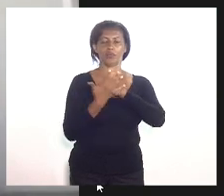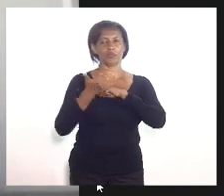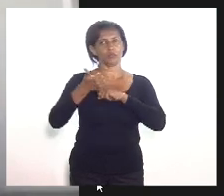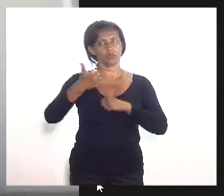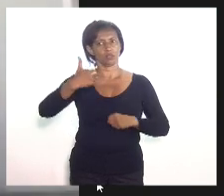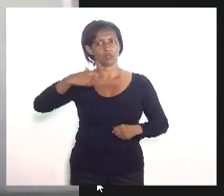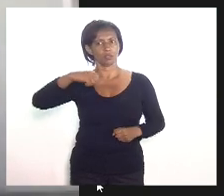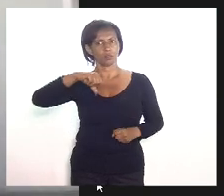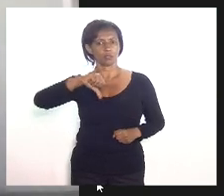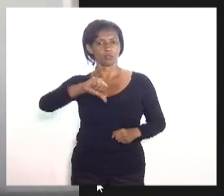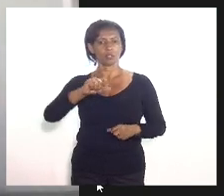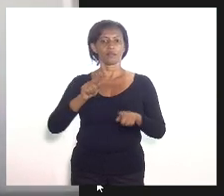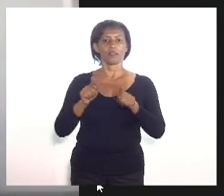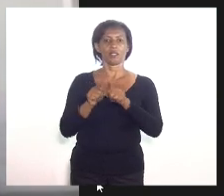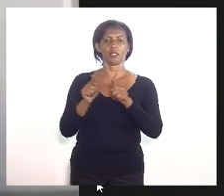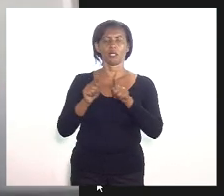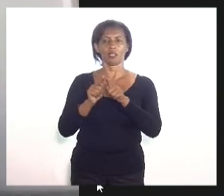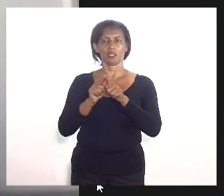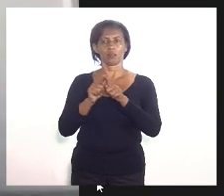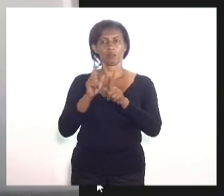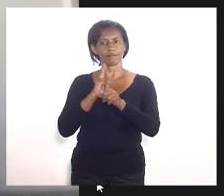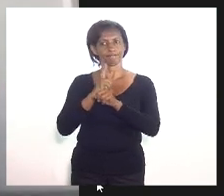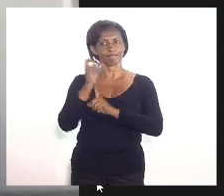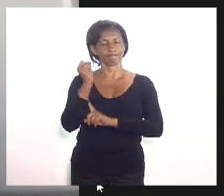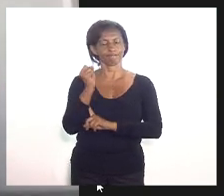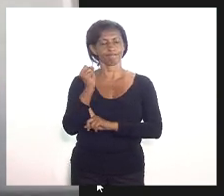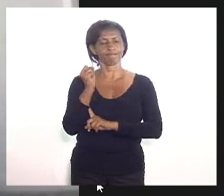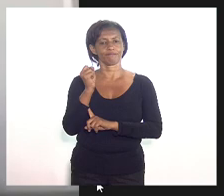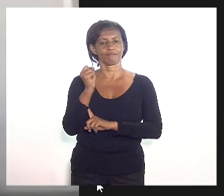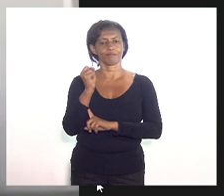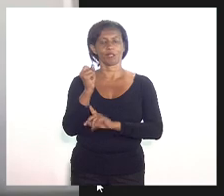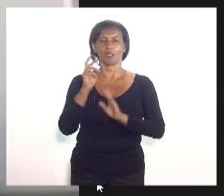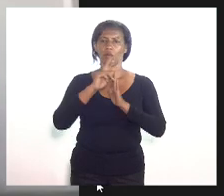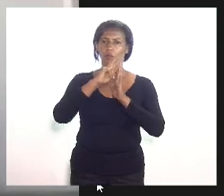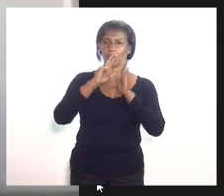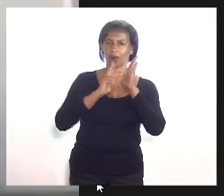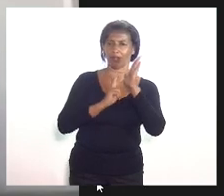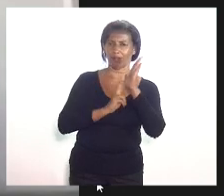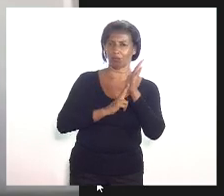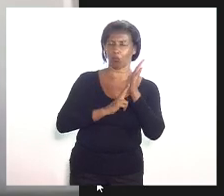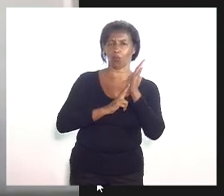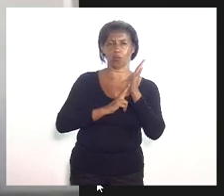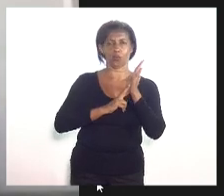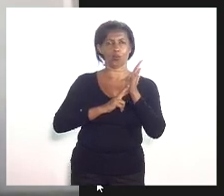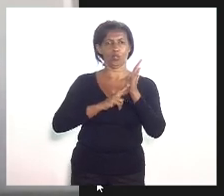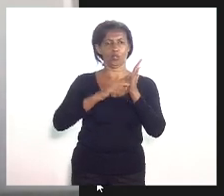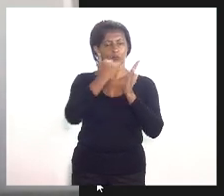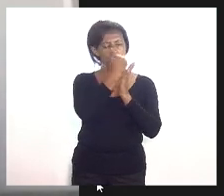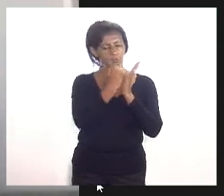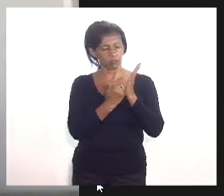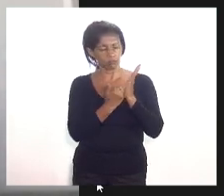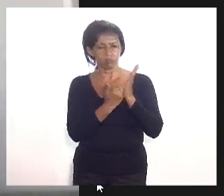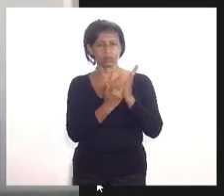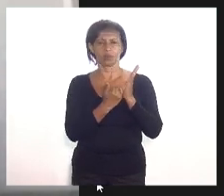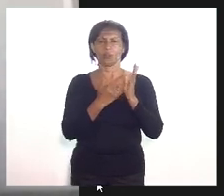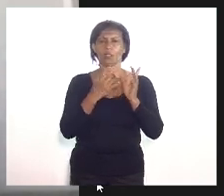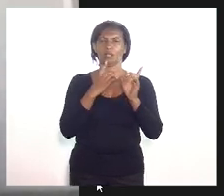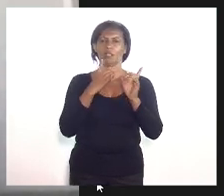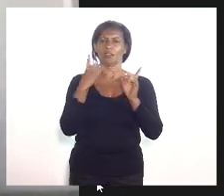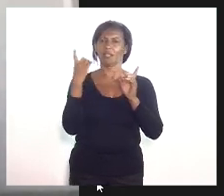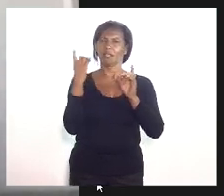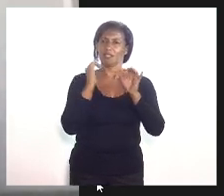para superá-la. Então, um relatório, um dossiê que construa os dados